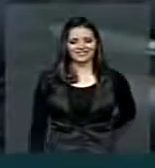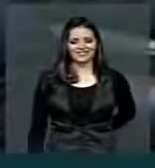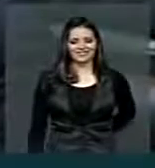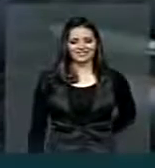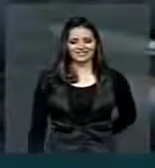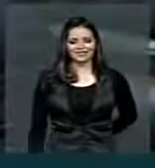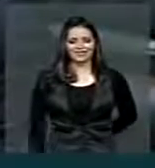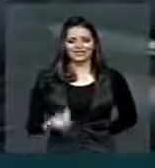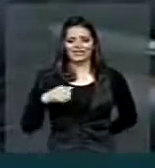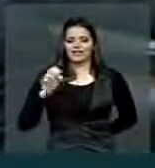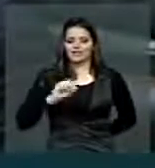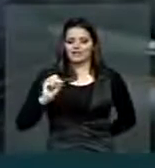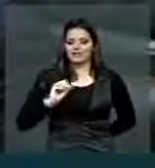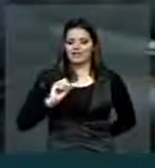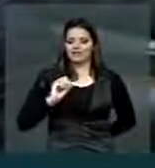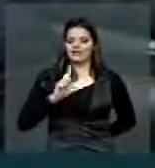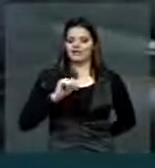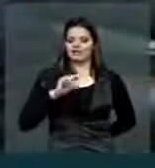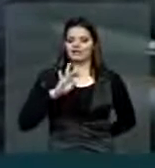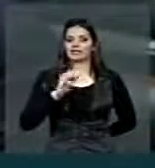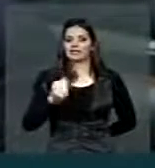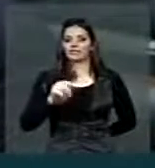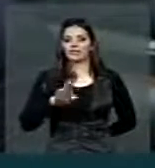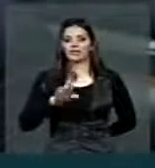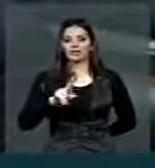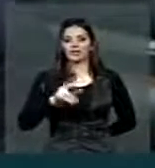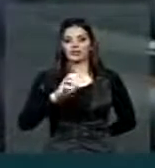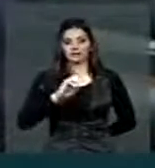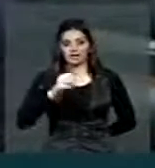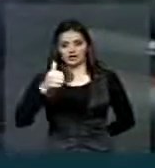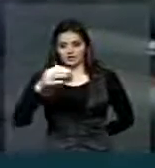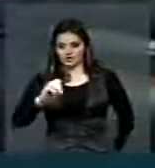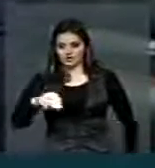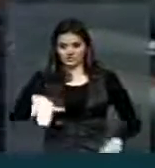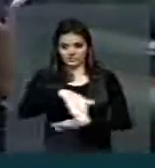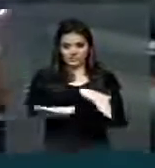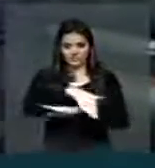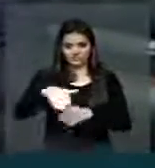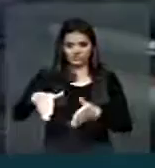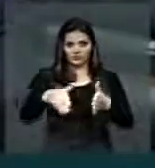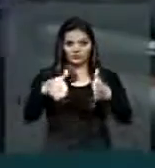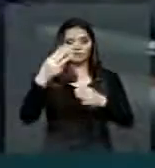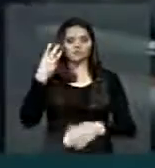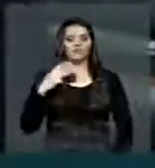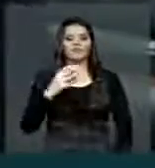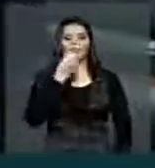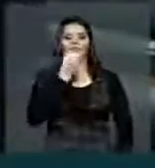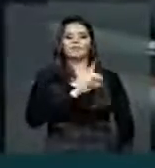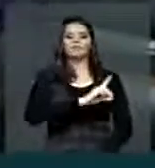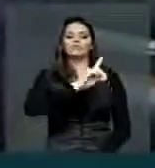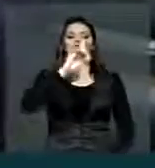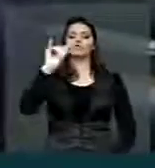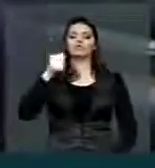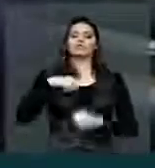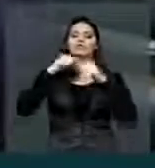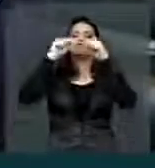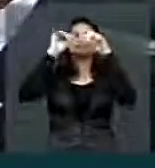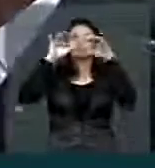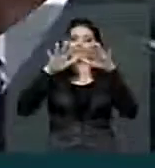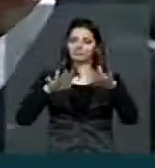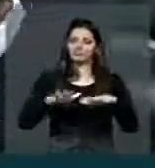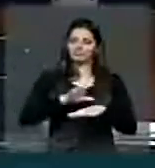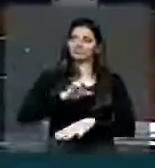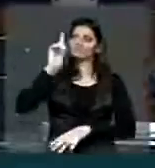licitação da BR-010 no trecho de Imperatriz. Muito obrigado, bom dia a todos. Deus possa iluminar esta casa.